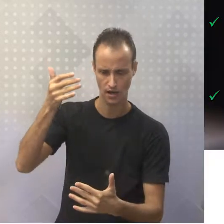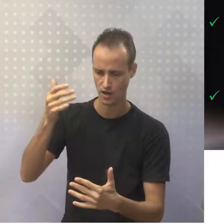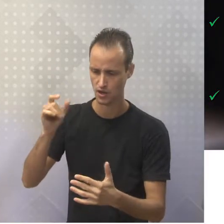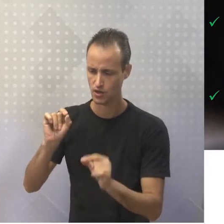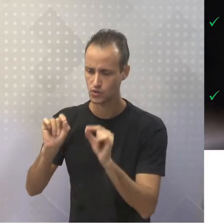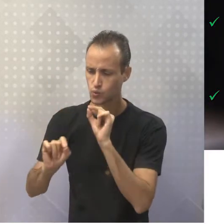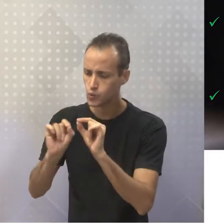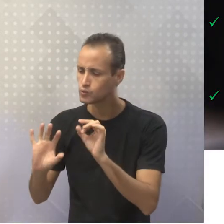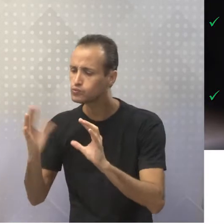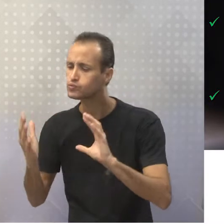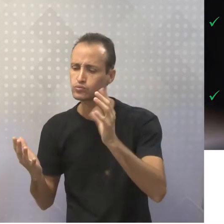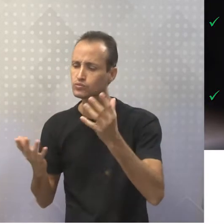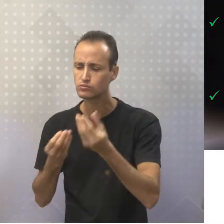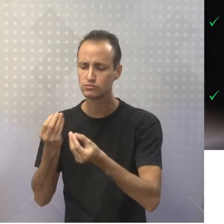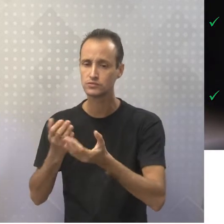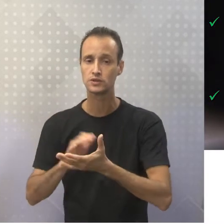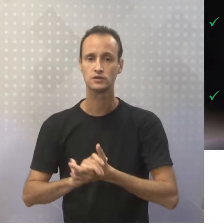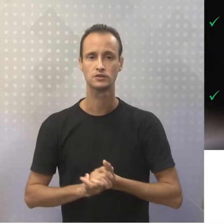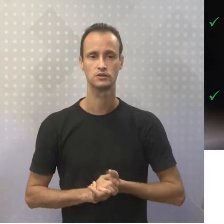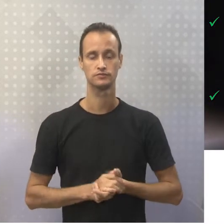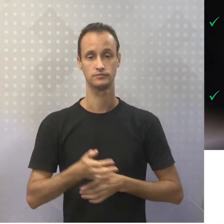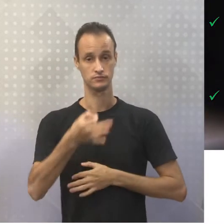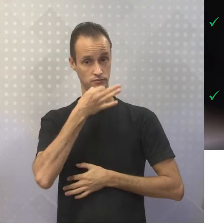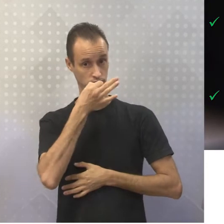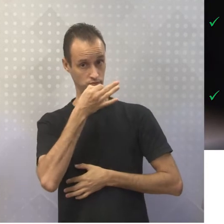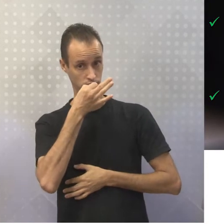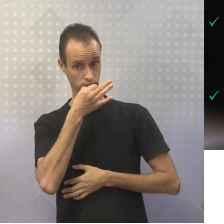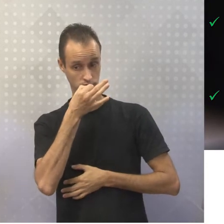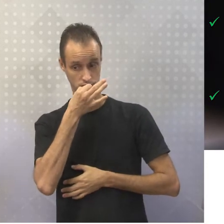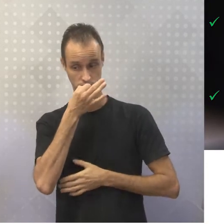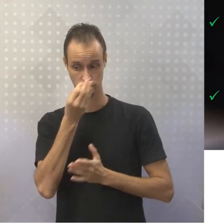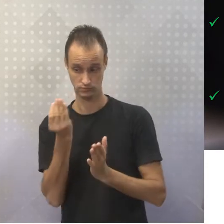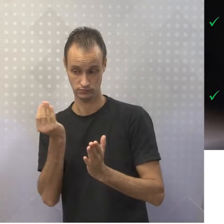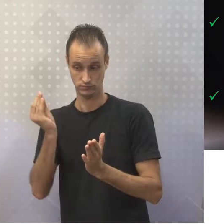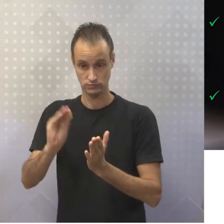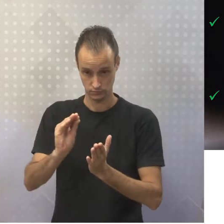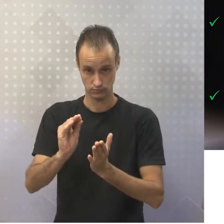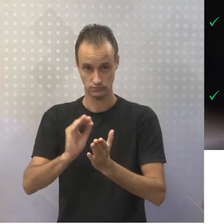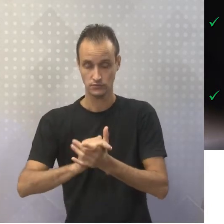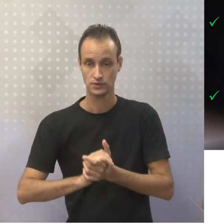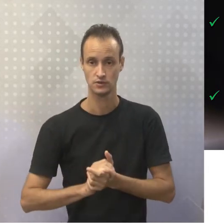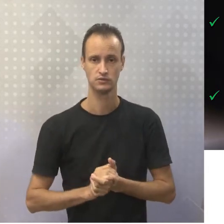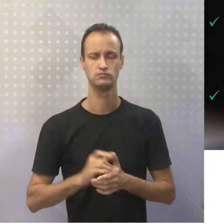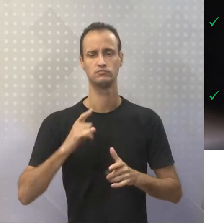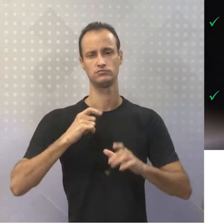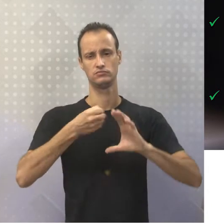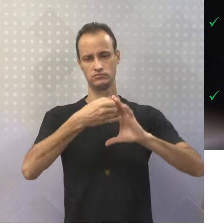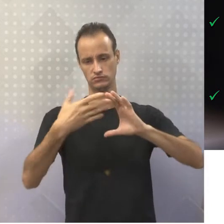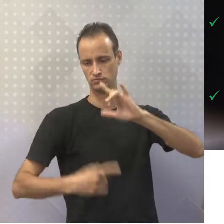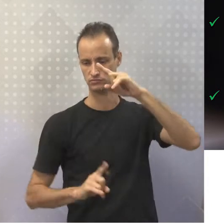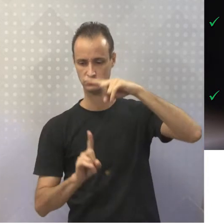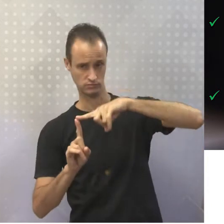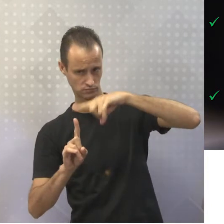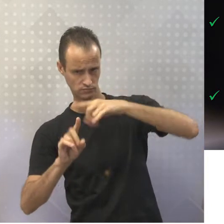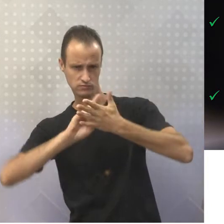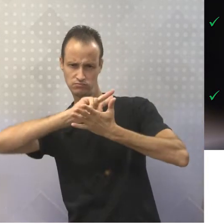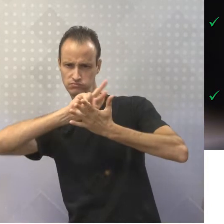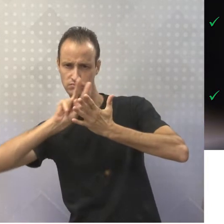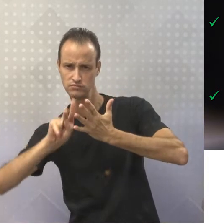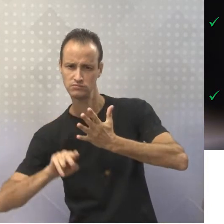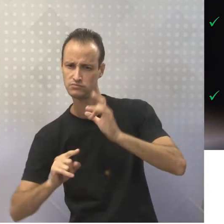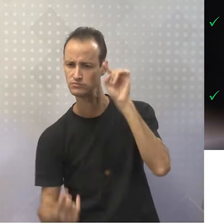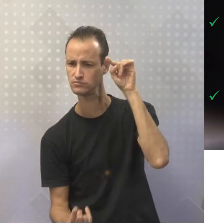aconteceu. Tendo a opinião como predominante. Então, a gente tem características tipológicas diversas no